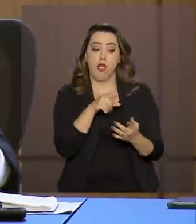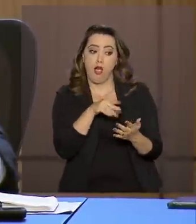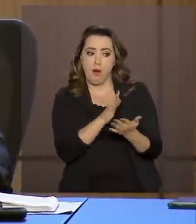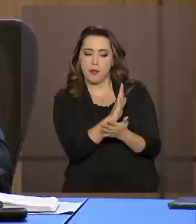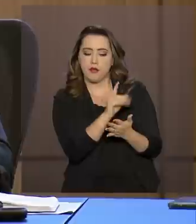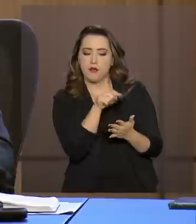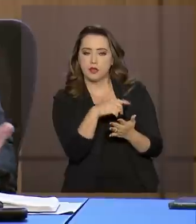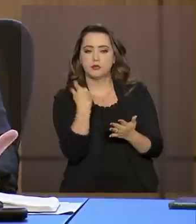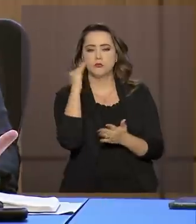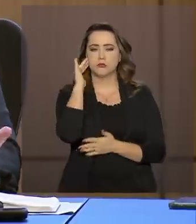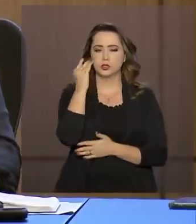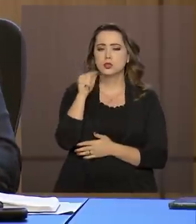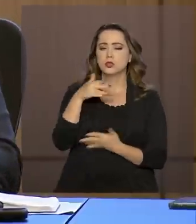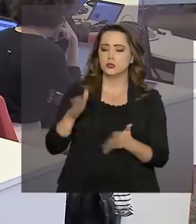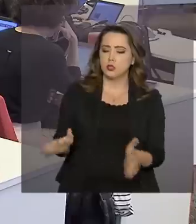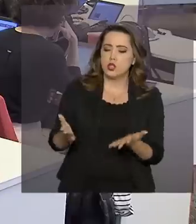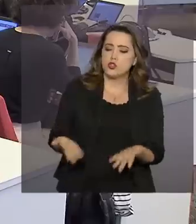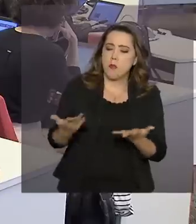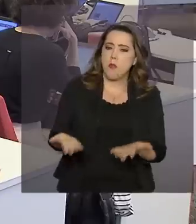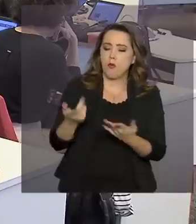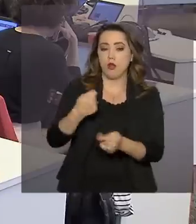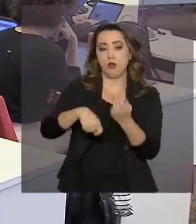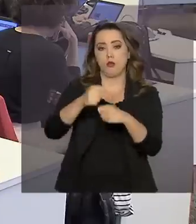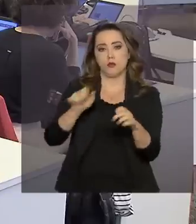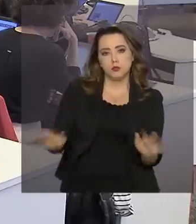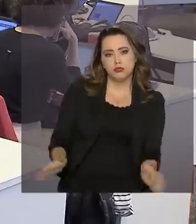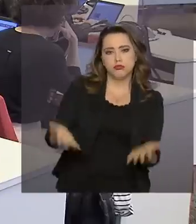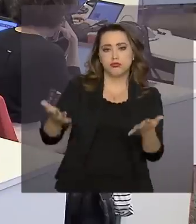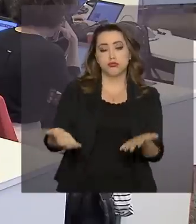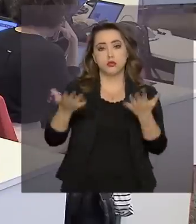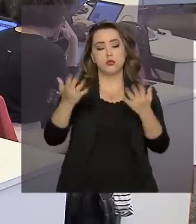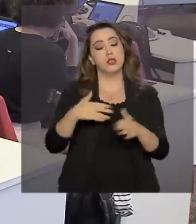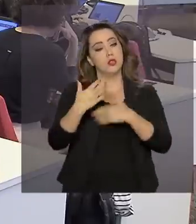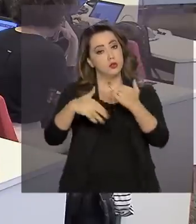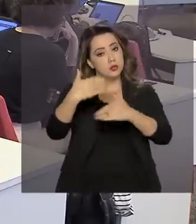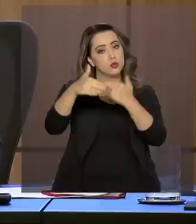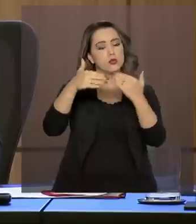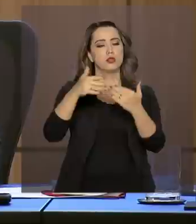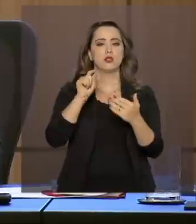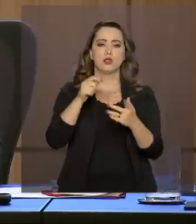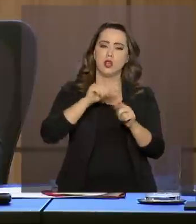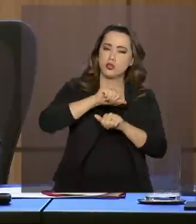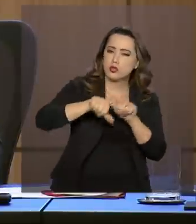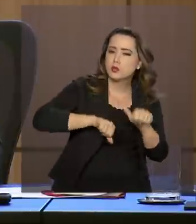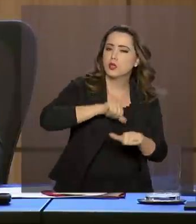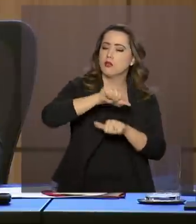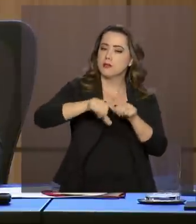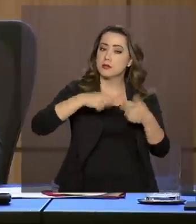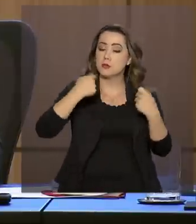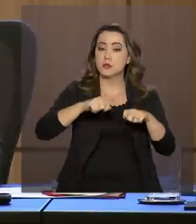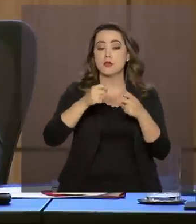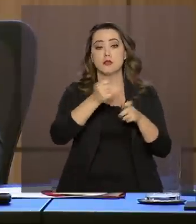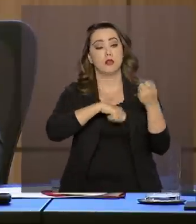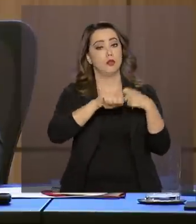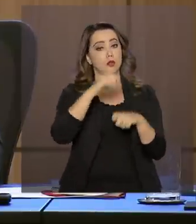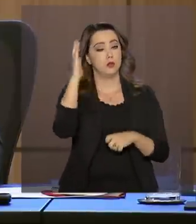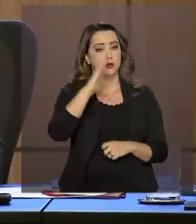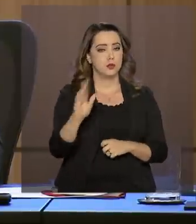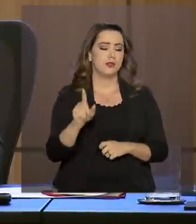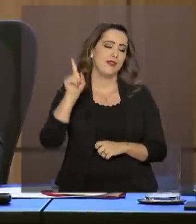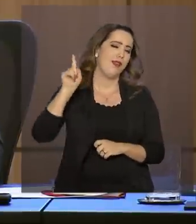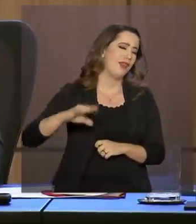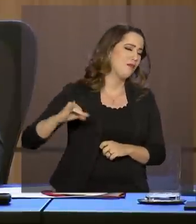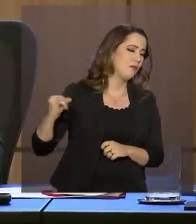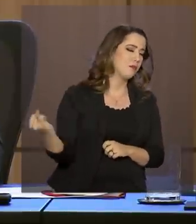isso gera condições estimulativas na economia. A continuidade do processo de reformas e ajustes necessários na economia brasileira é